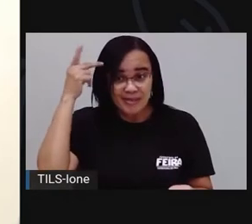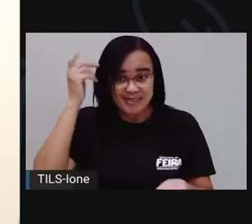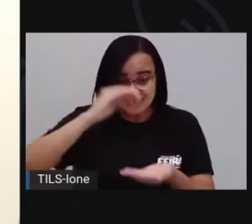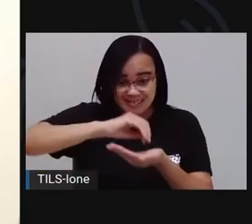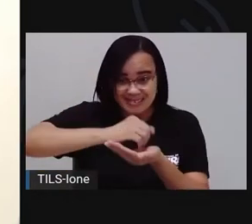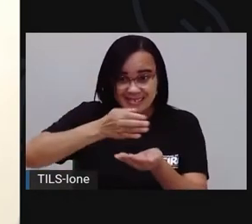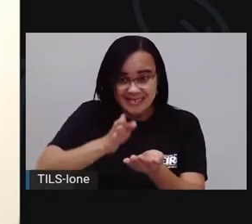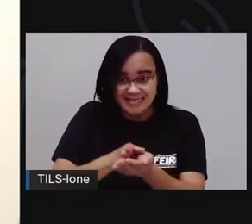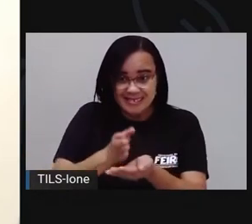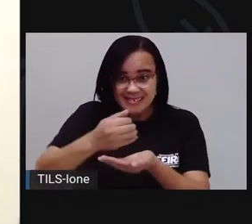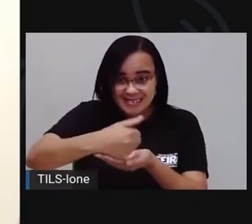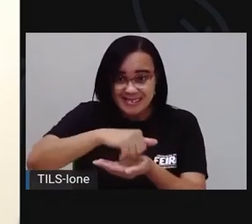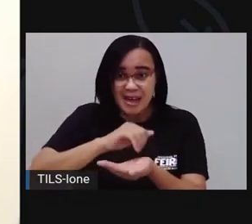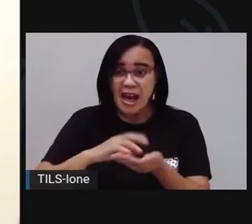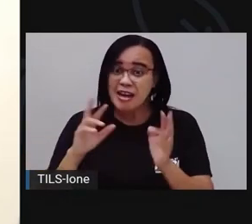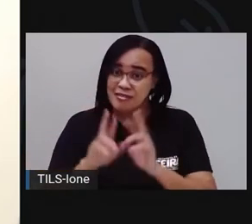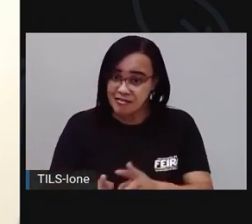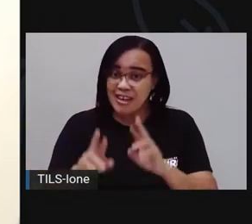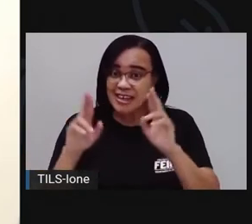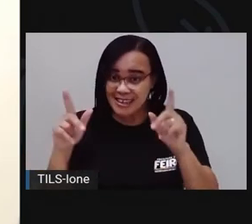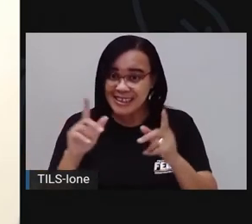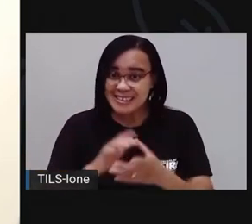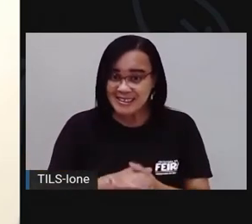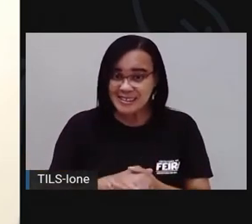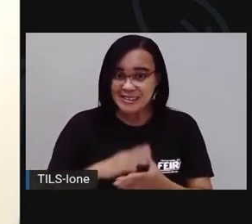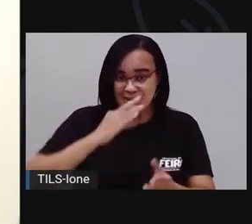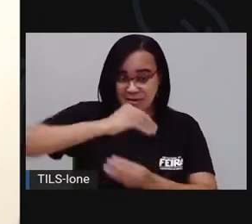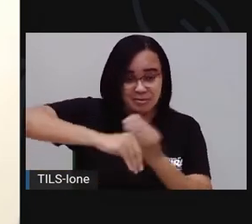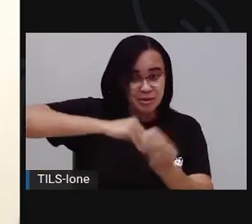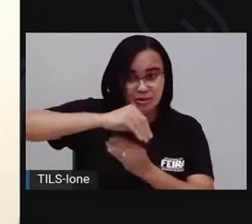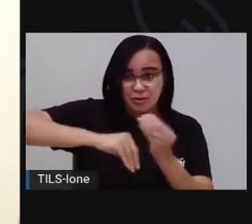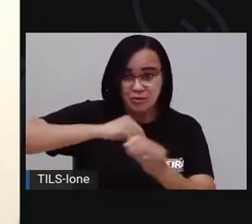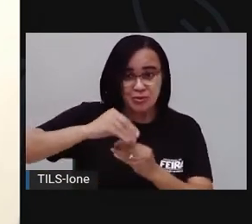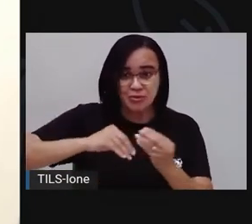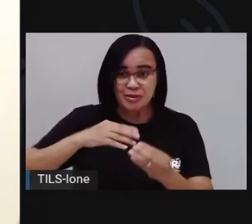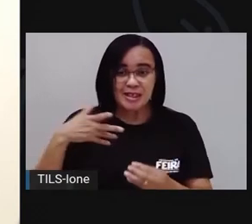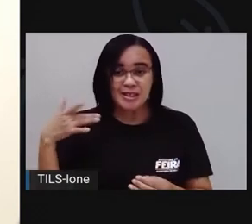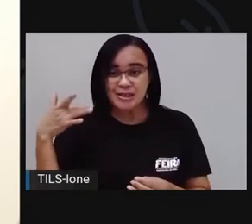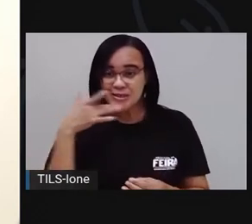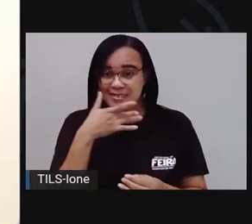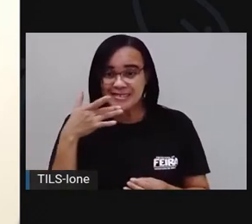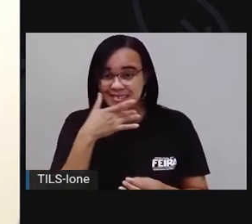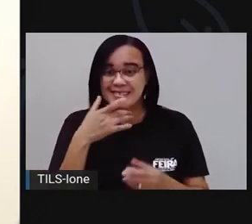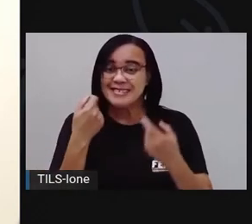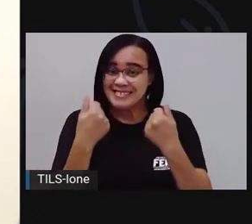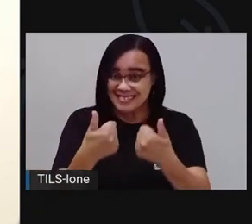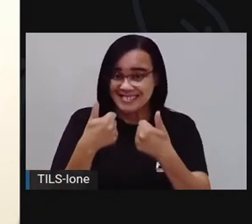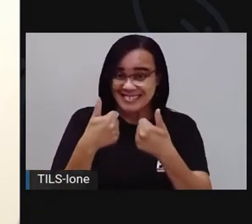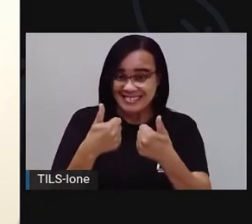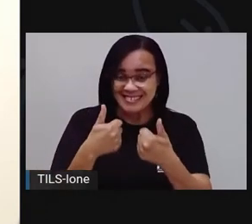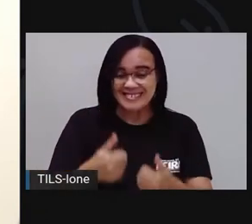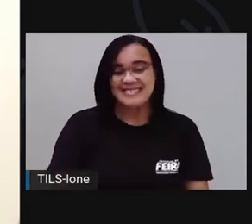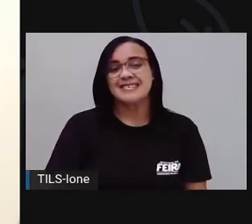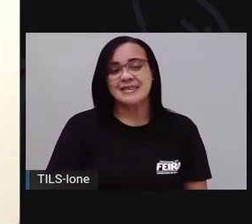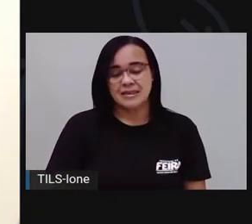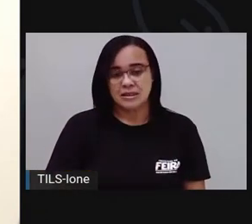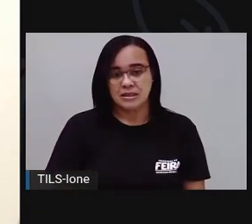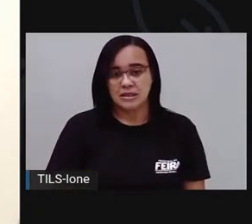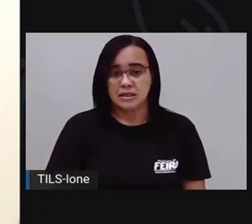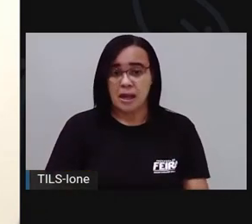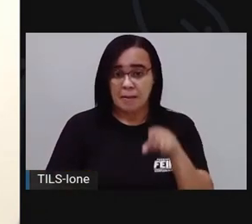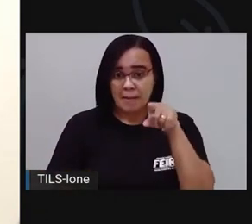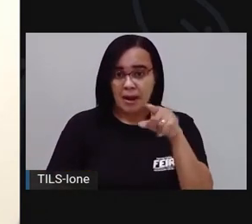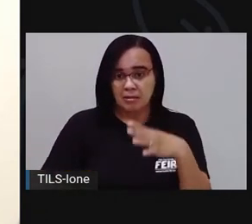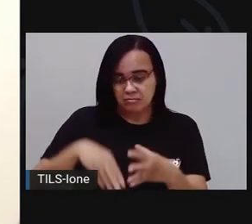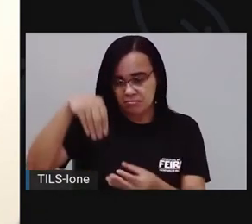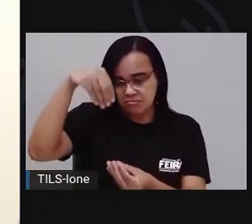verduras, bota sardinha e fica também uma delícia. Então, nessa receita aqui, está indicando a gente usar duas